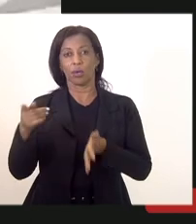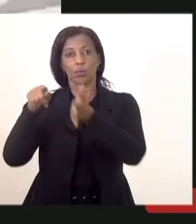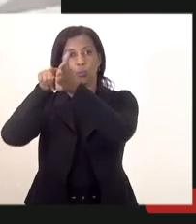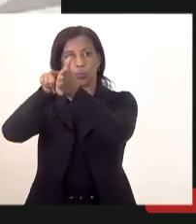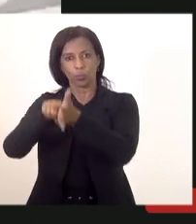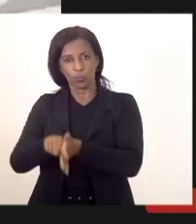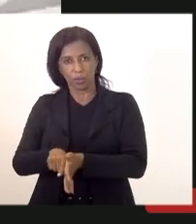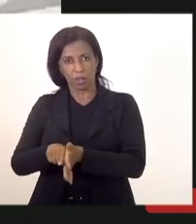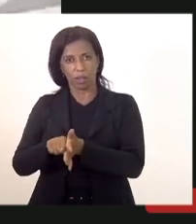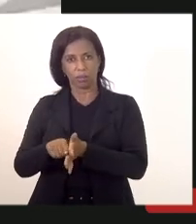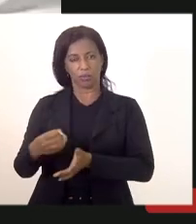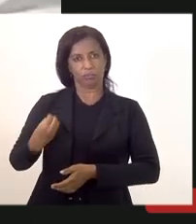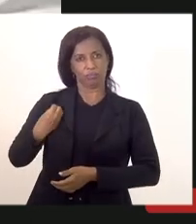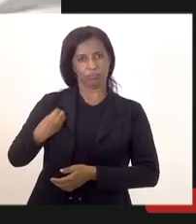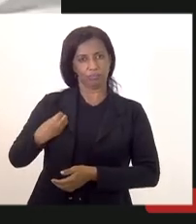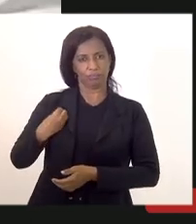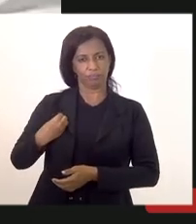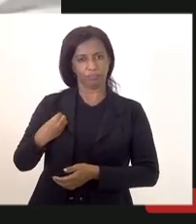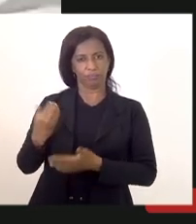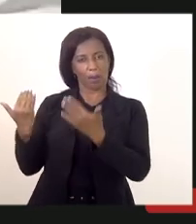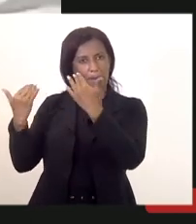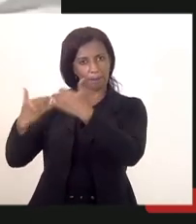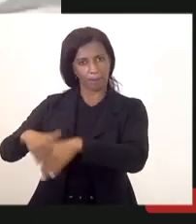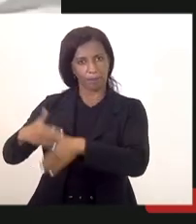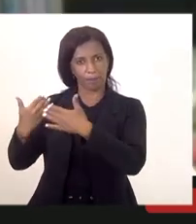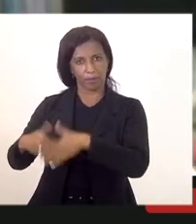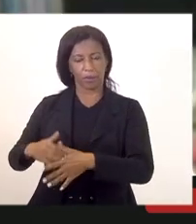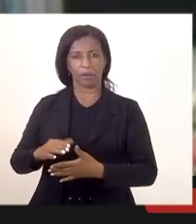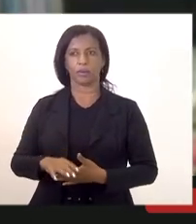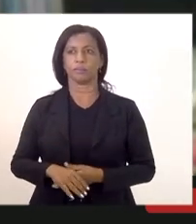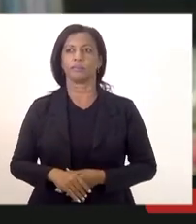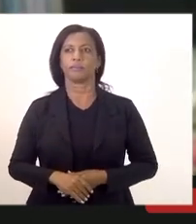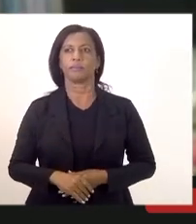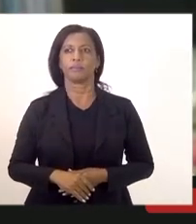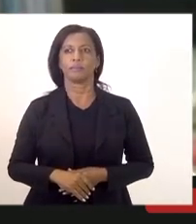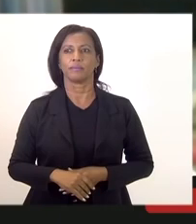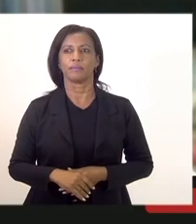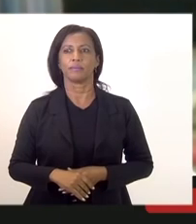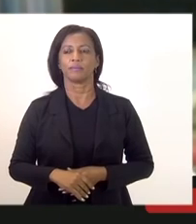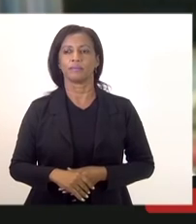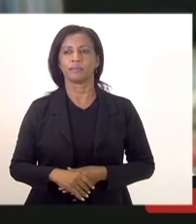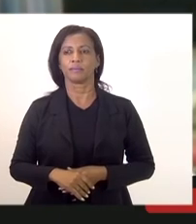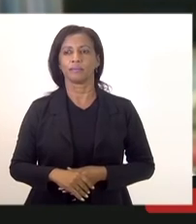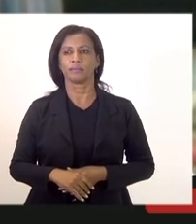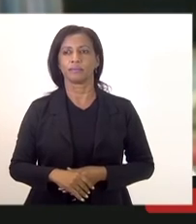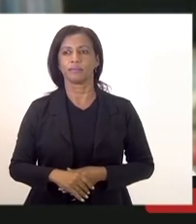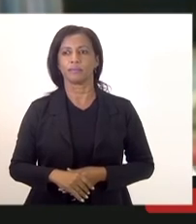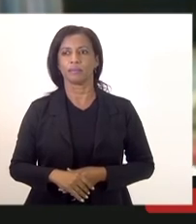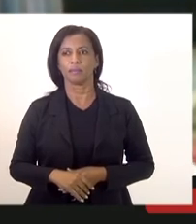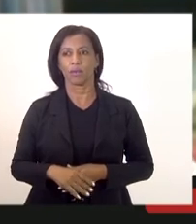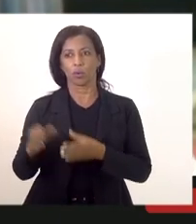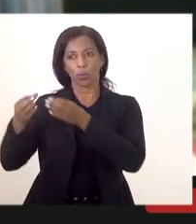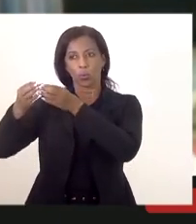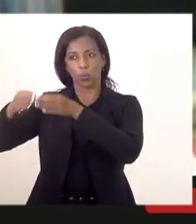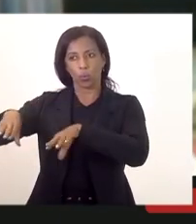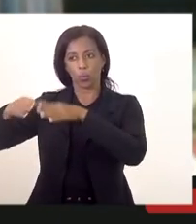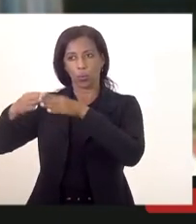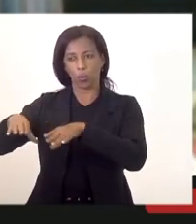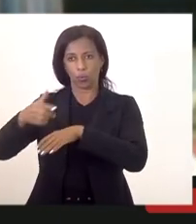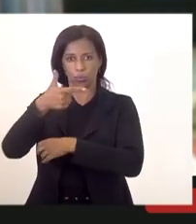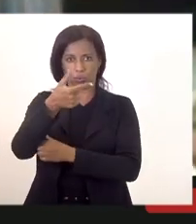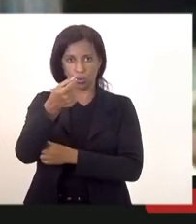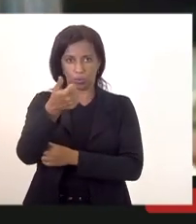prova português matemática olha só vou repetir novamente no concurso de 2012